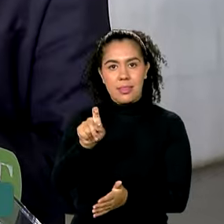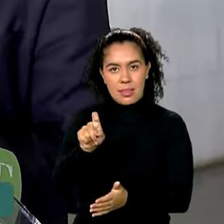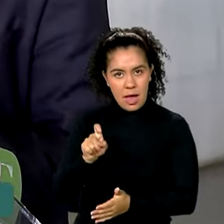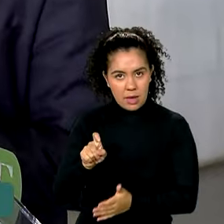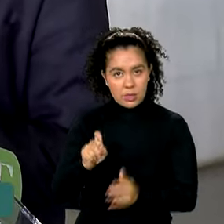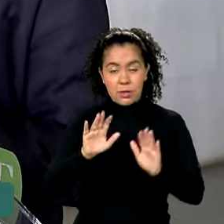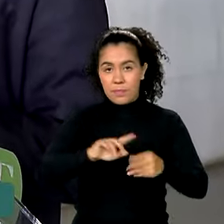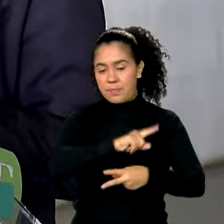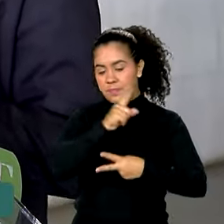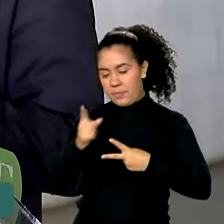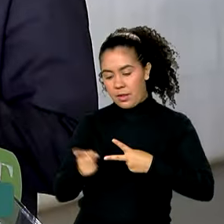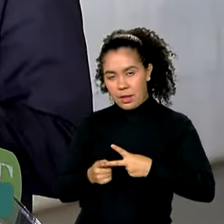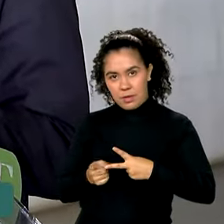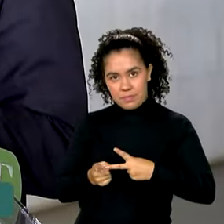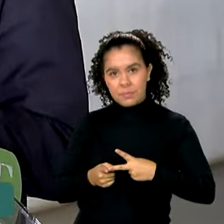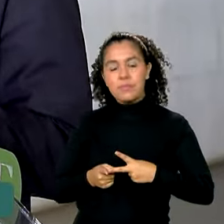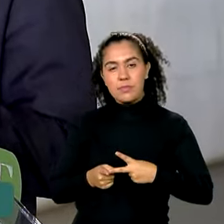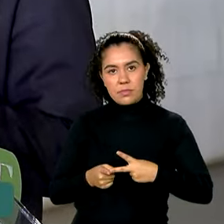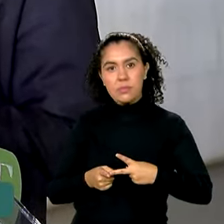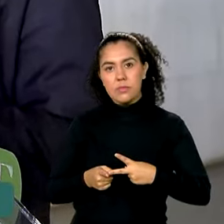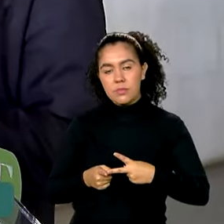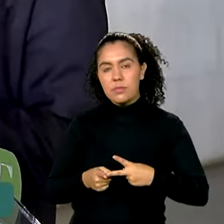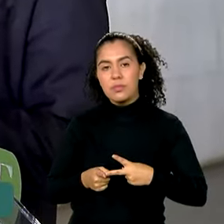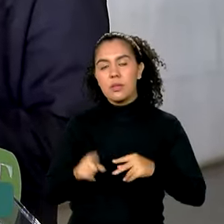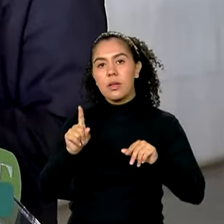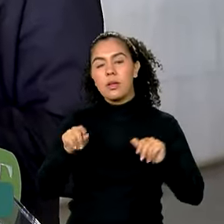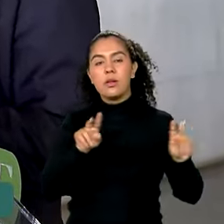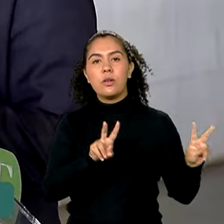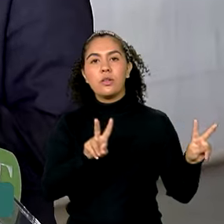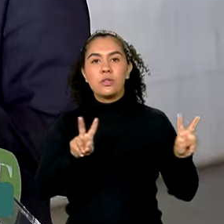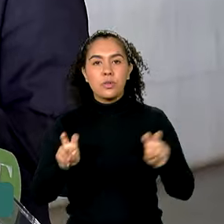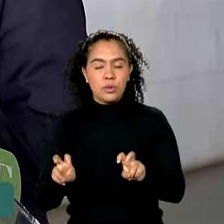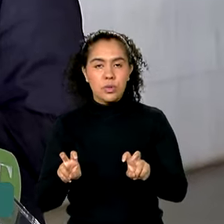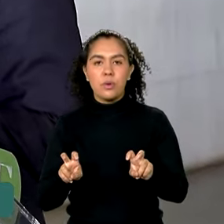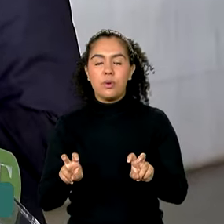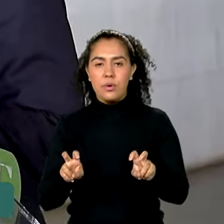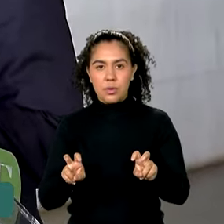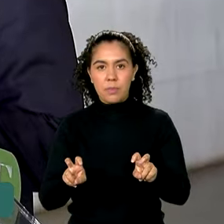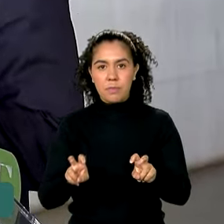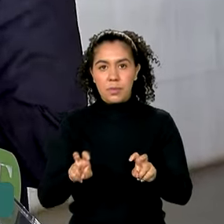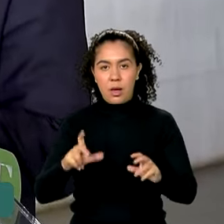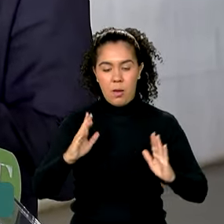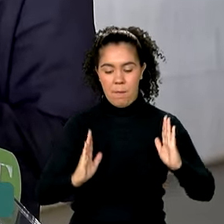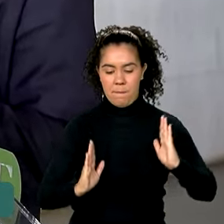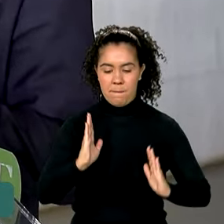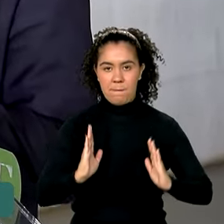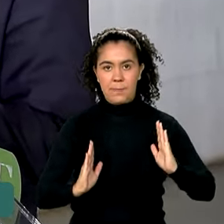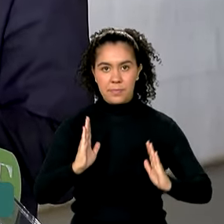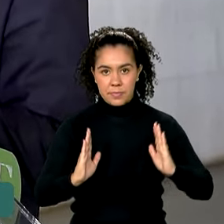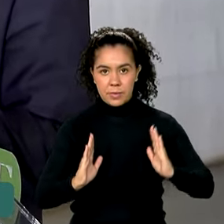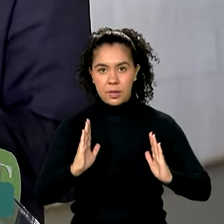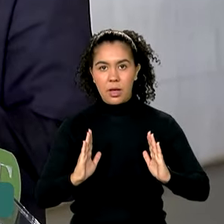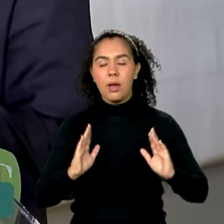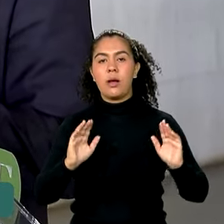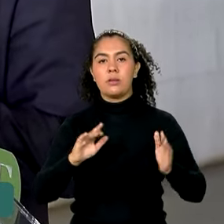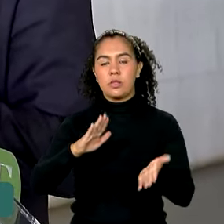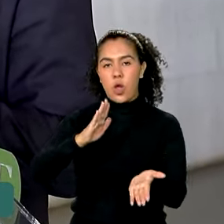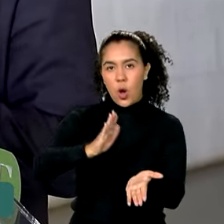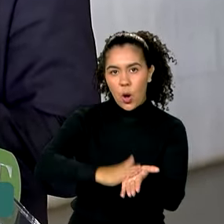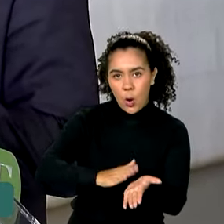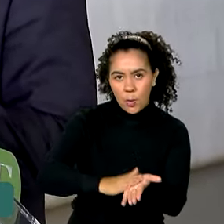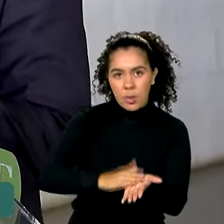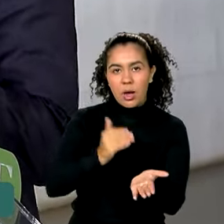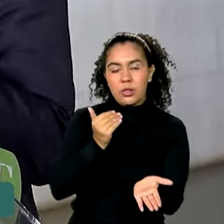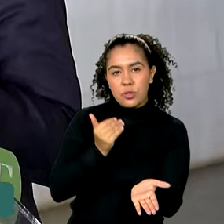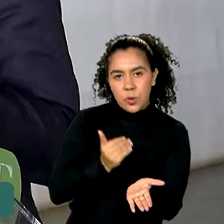O segundo ponto, que é em relação ao início da vigência da cobrança, e